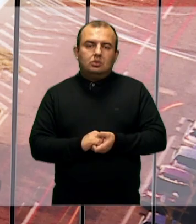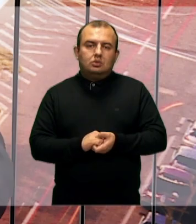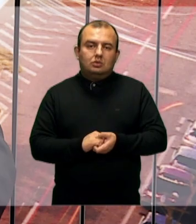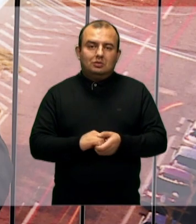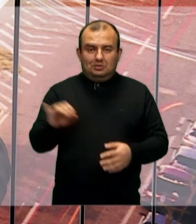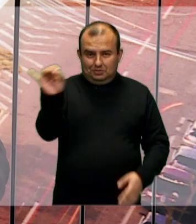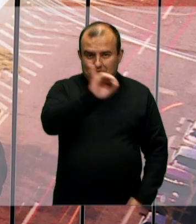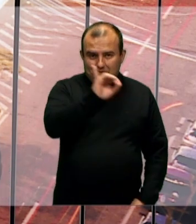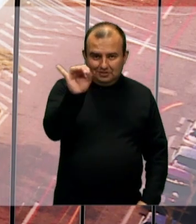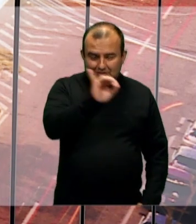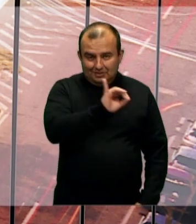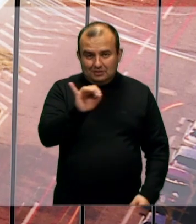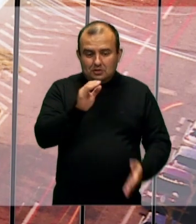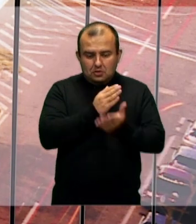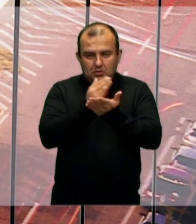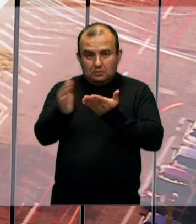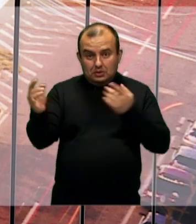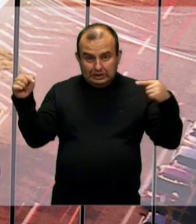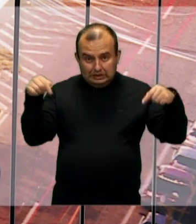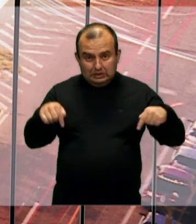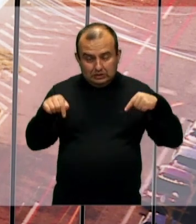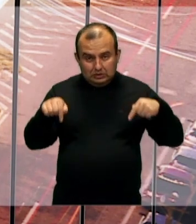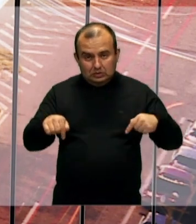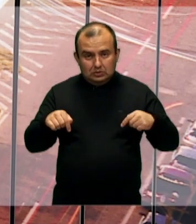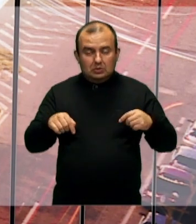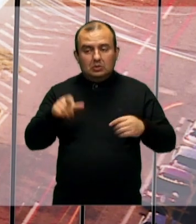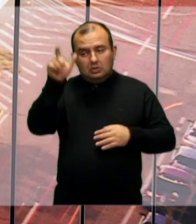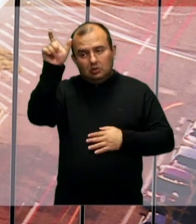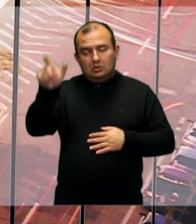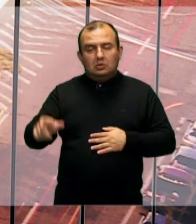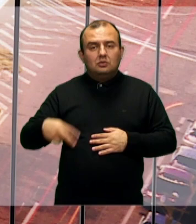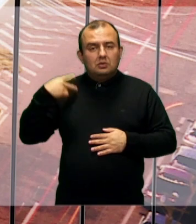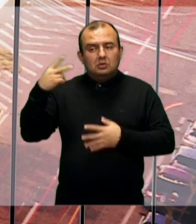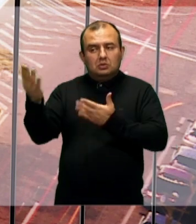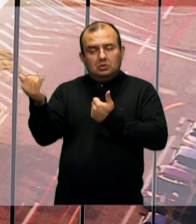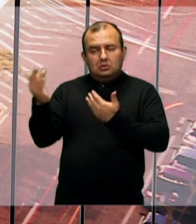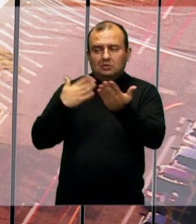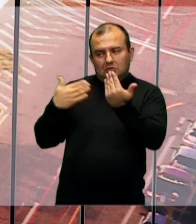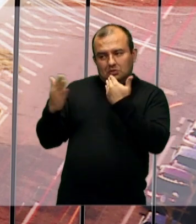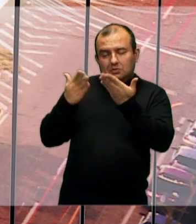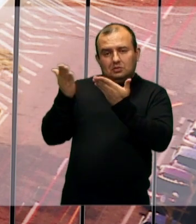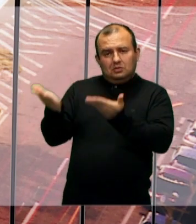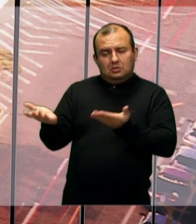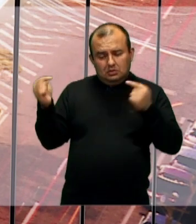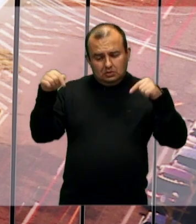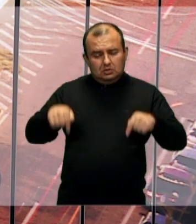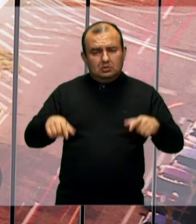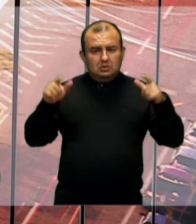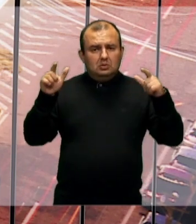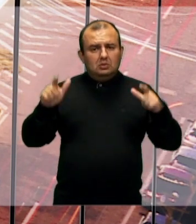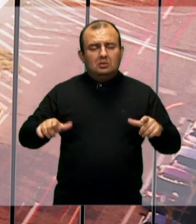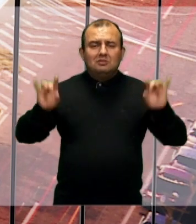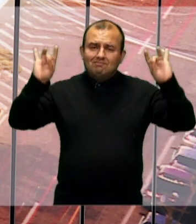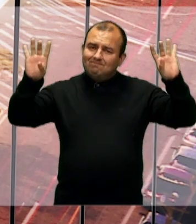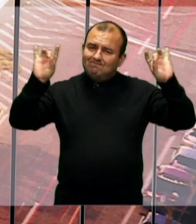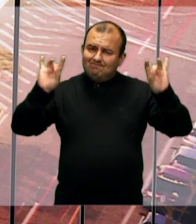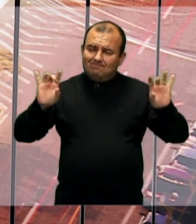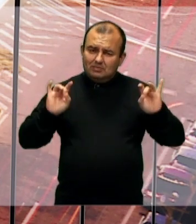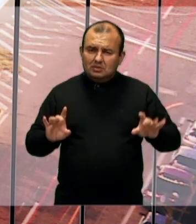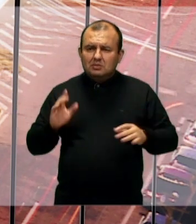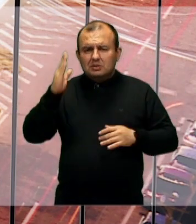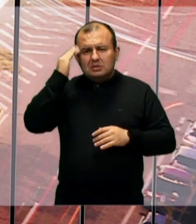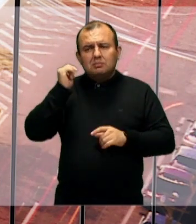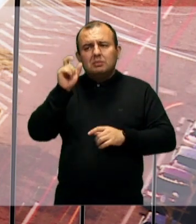Olá, começa agora o Fala Vereador Mirim. Este é um espaço especial para